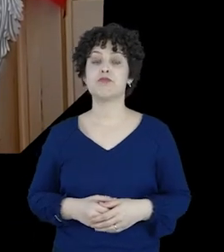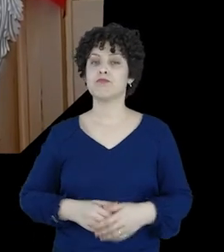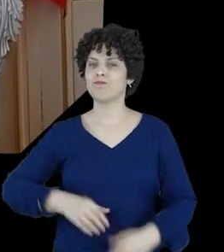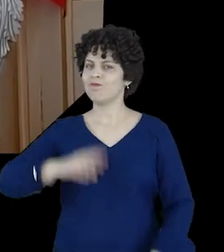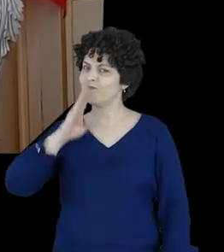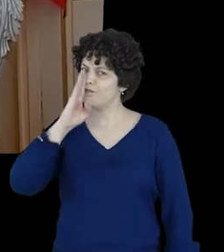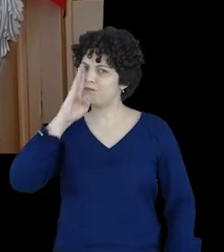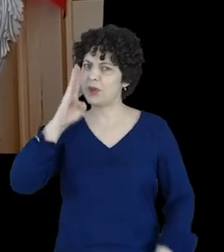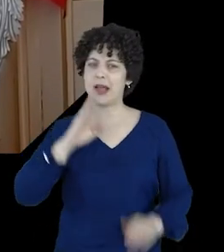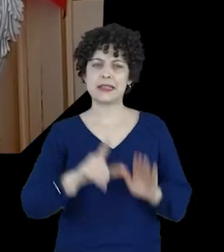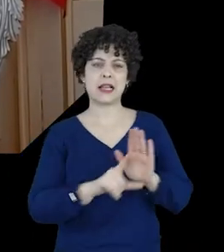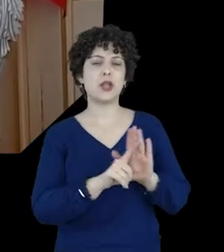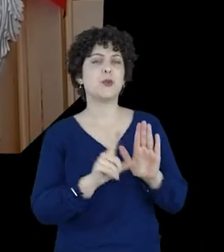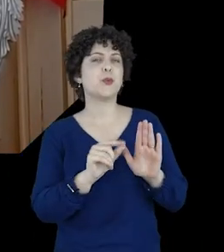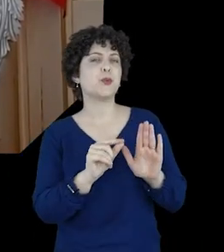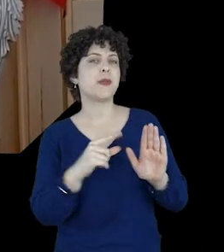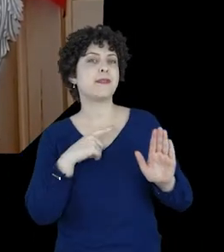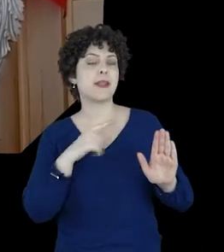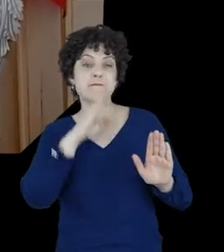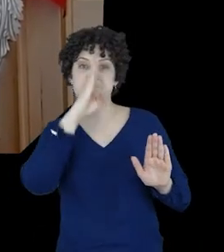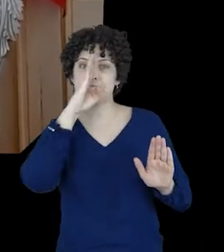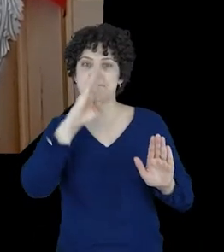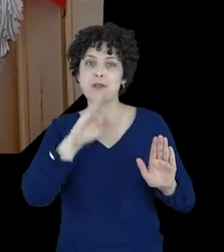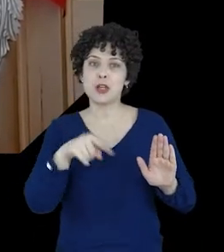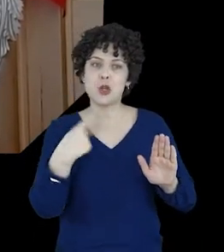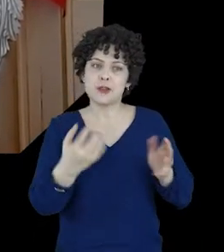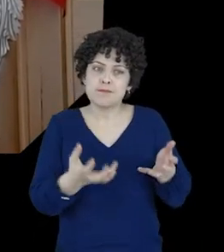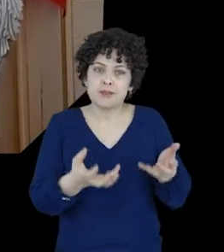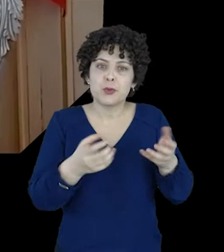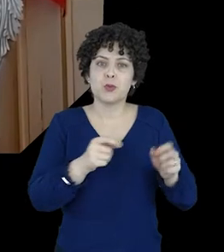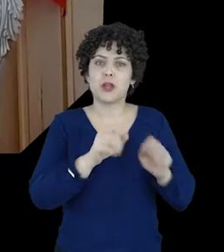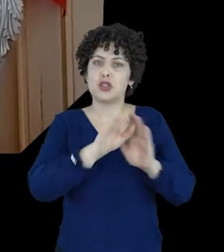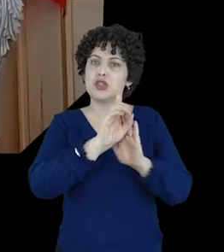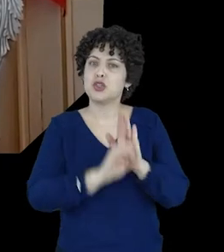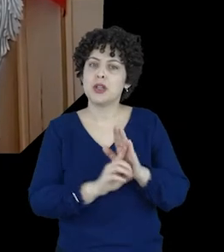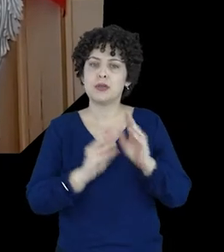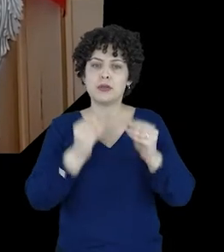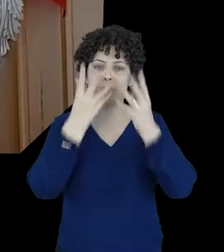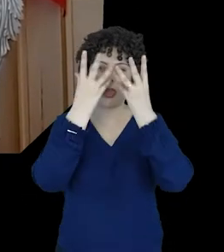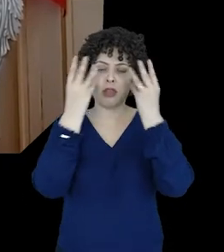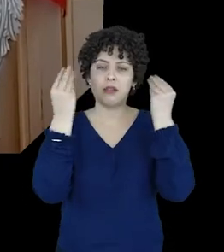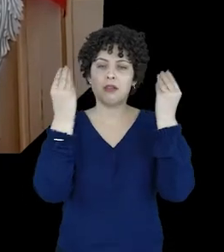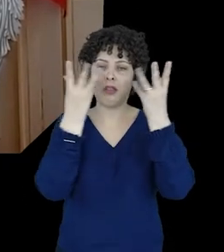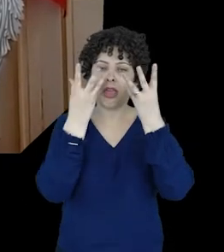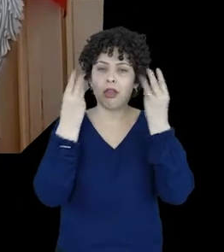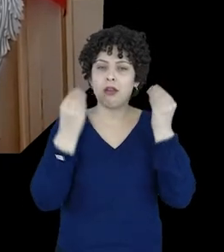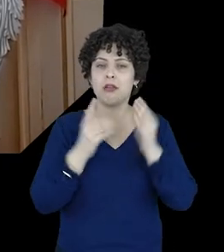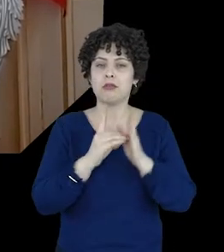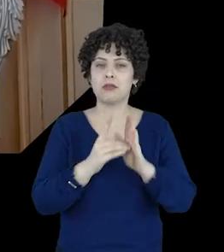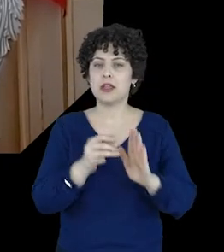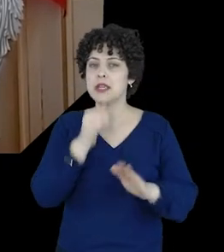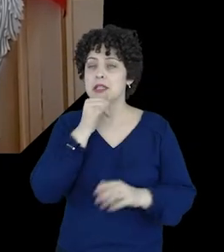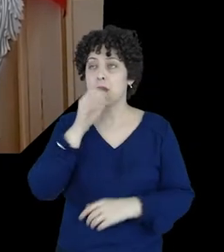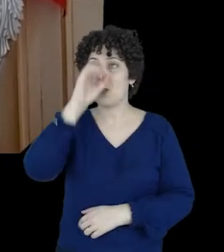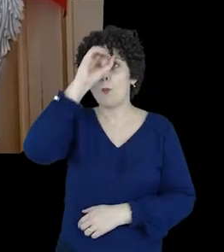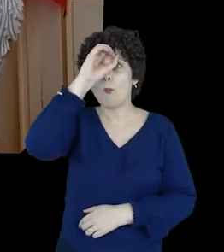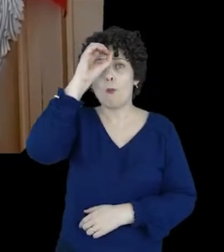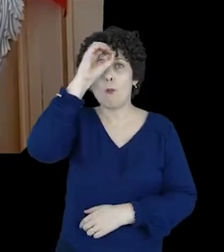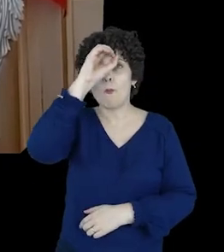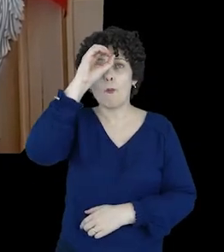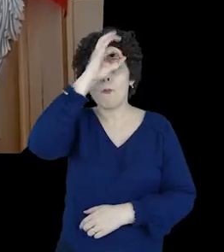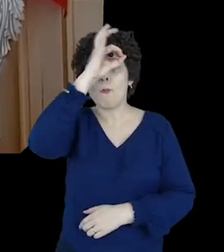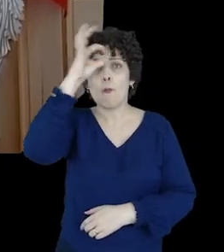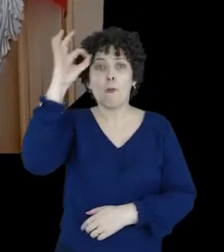Há algo fundamental nessa lei, pois reforçamos o direito ao esquecimento digital. Pode-se falar também